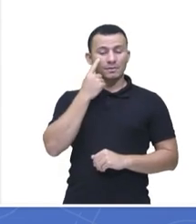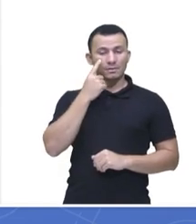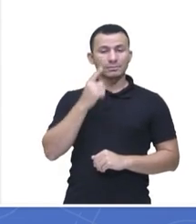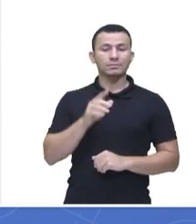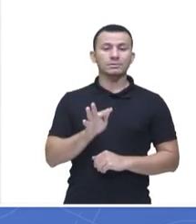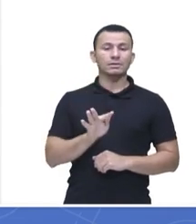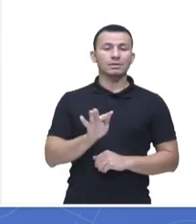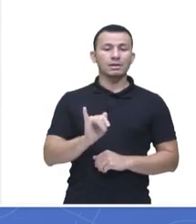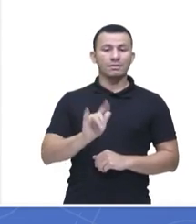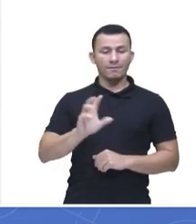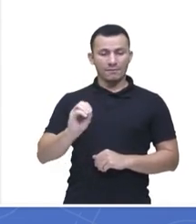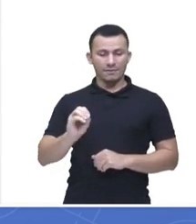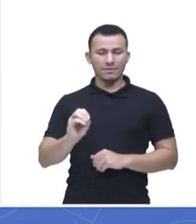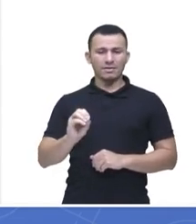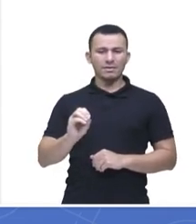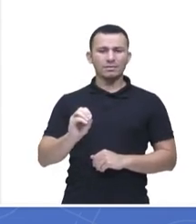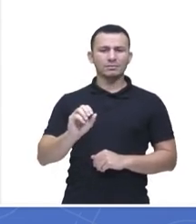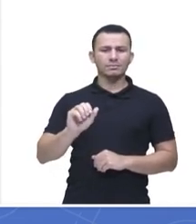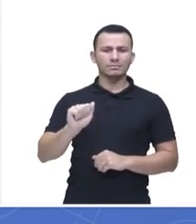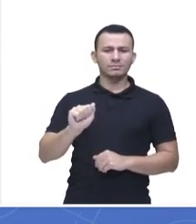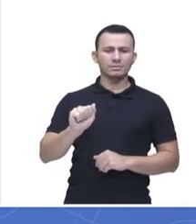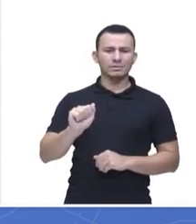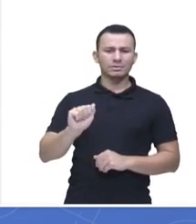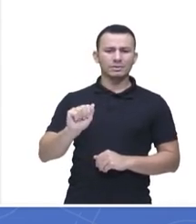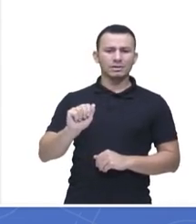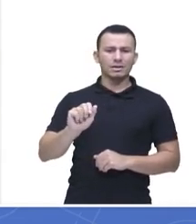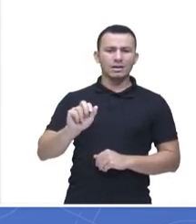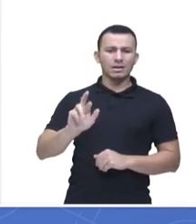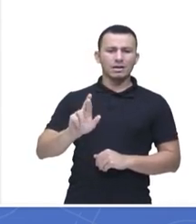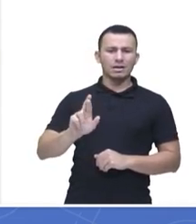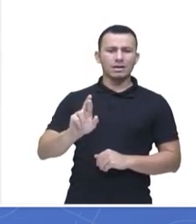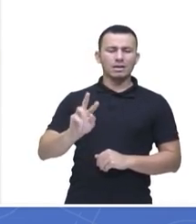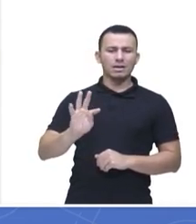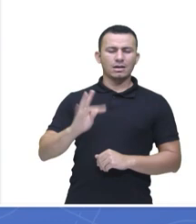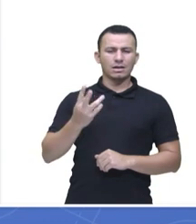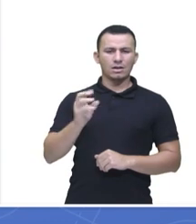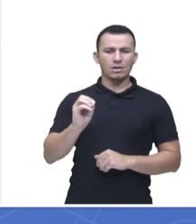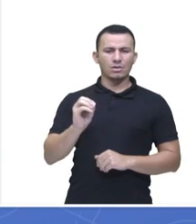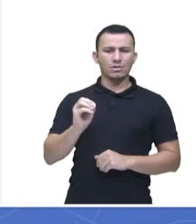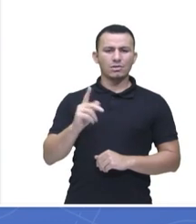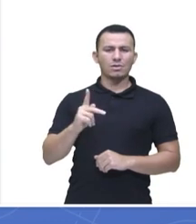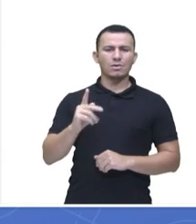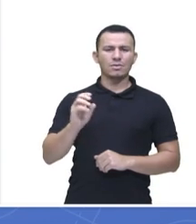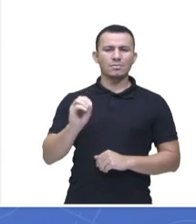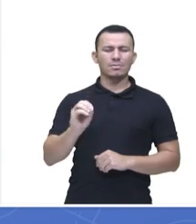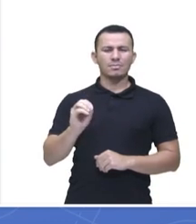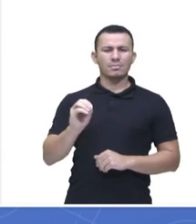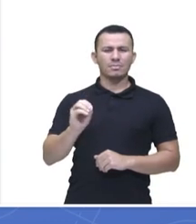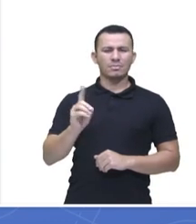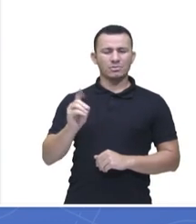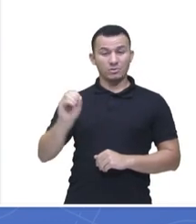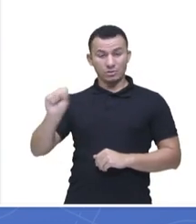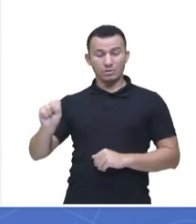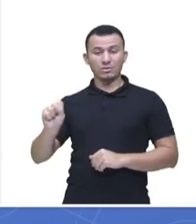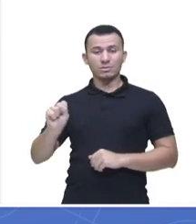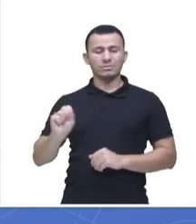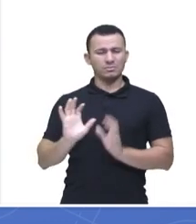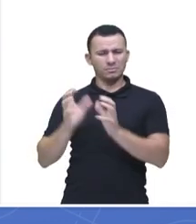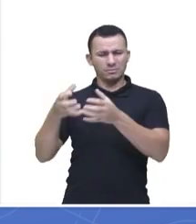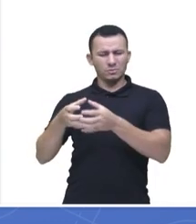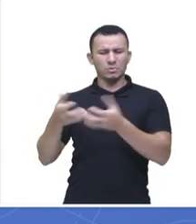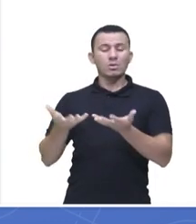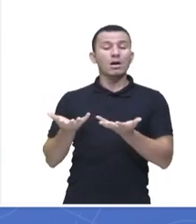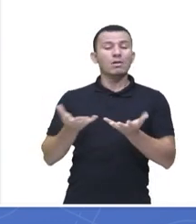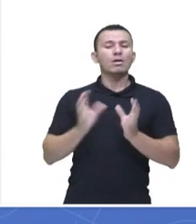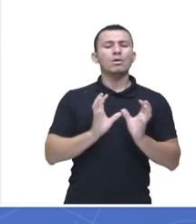algumas características que a gente quer saber de quem é, né? Se é dos aracnídeos, se são dos insectos, então a gente vai entender direito essa questão.